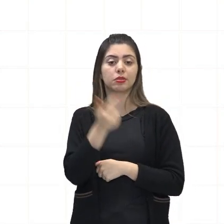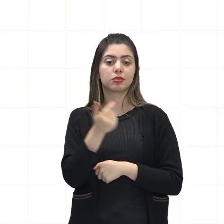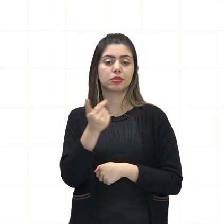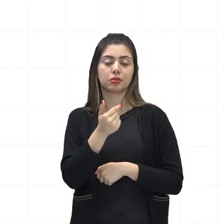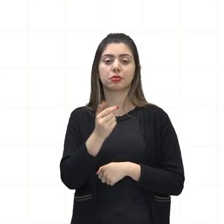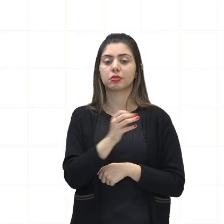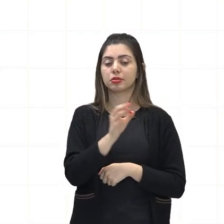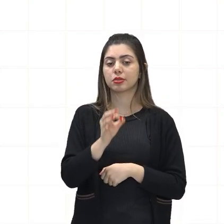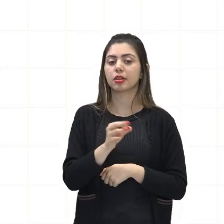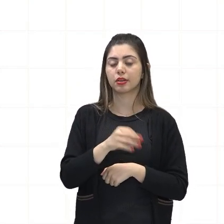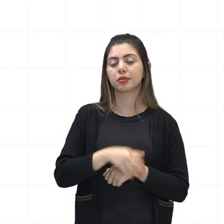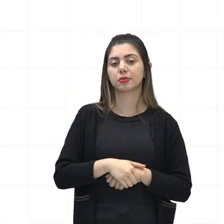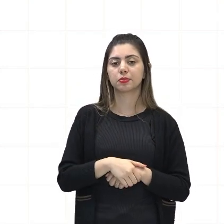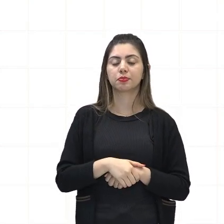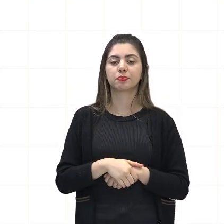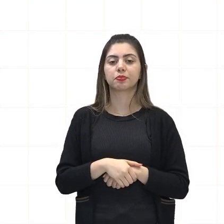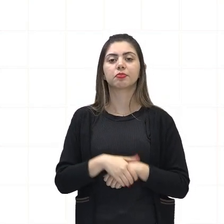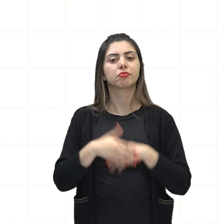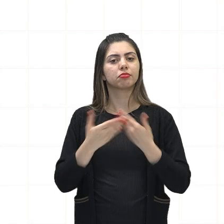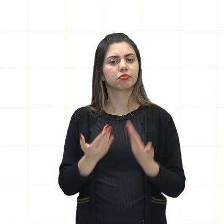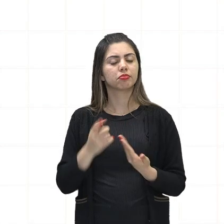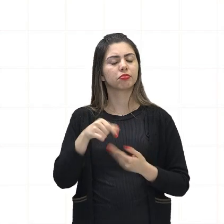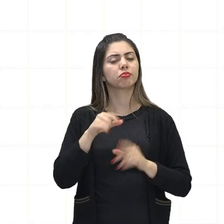o outro partido que...